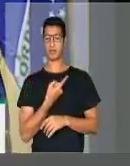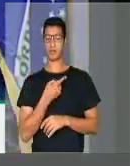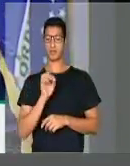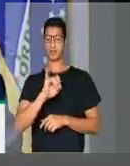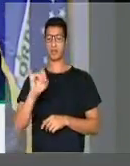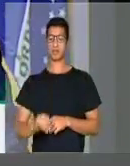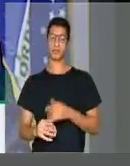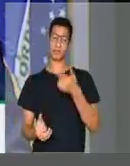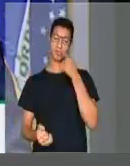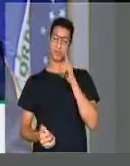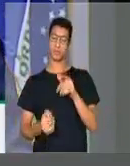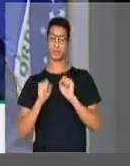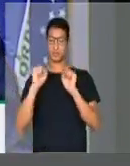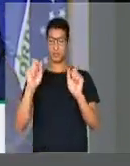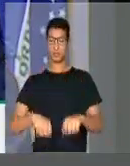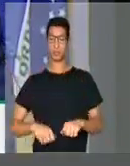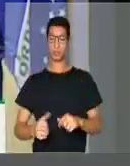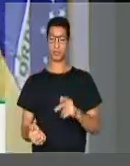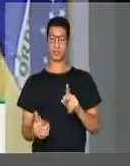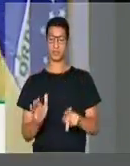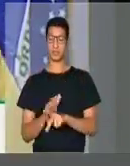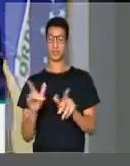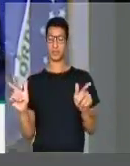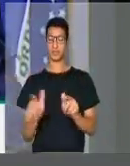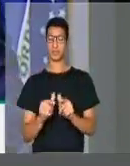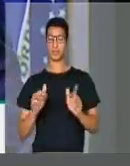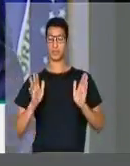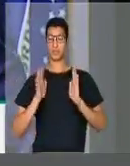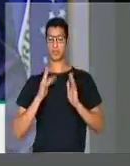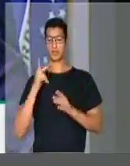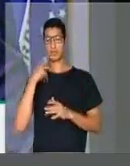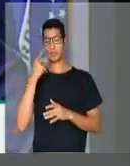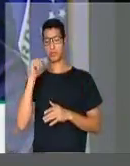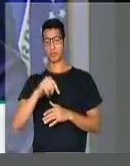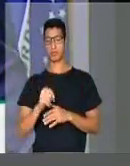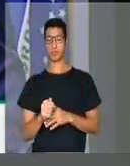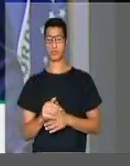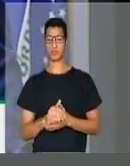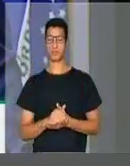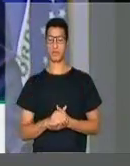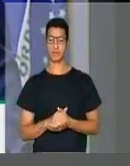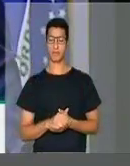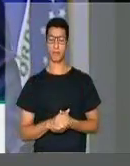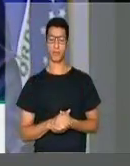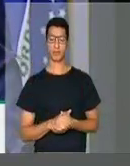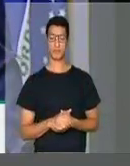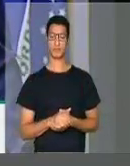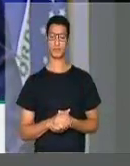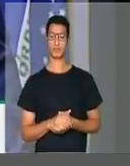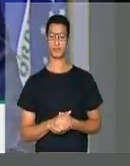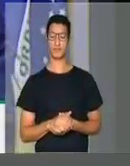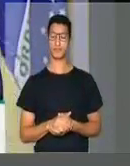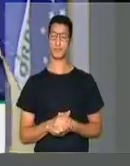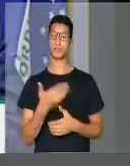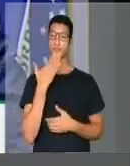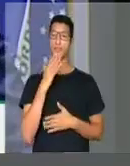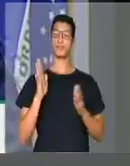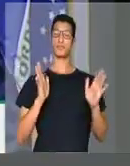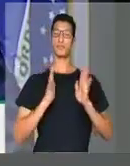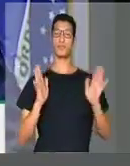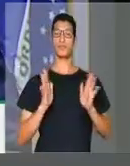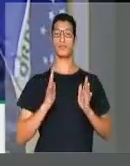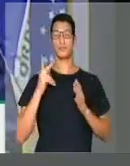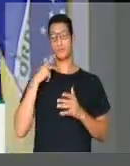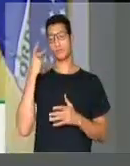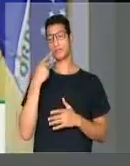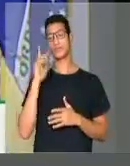sistema concentra poder na mão de uma pequena elite partidária. Poder concluir, presidente? Mais um minuto. de uma pequena elite